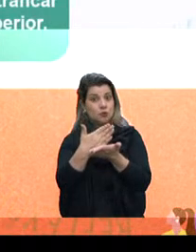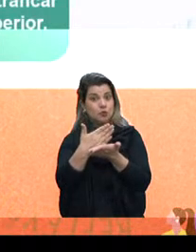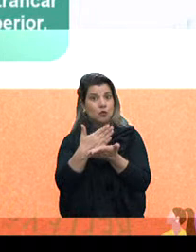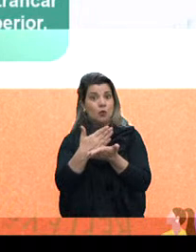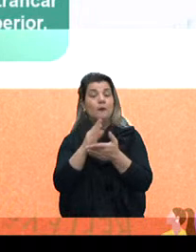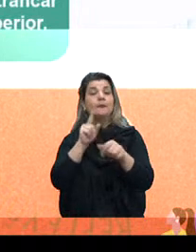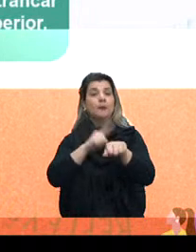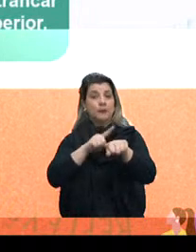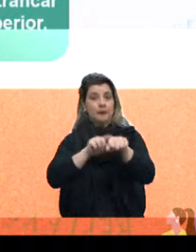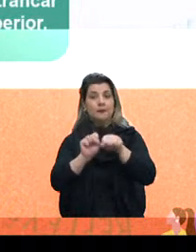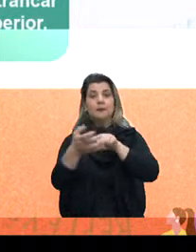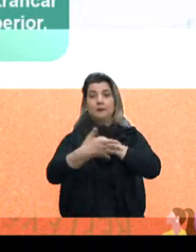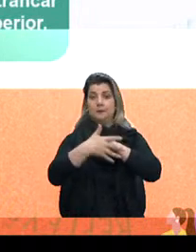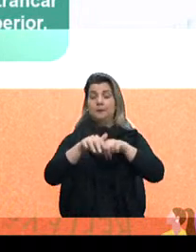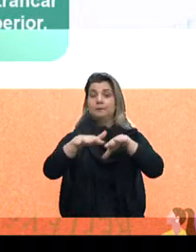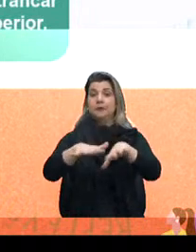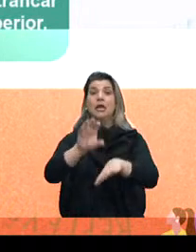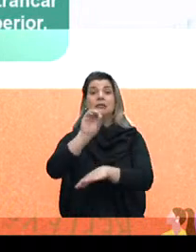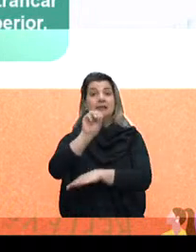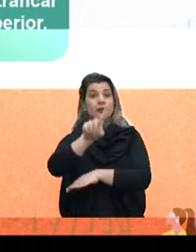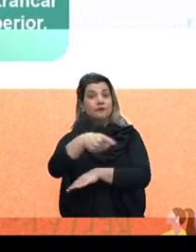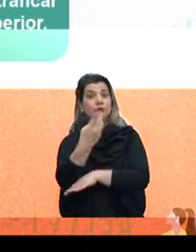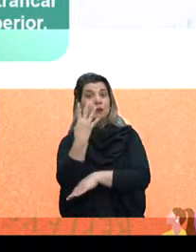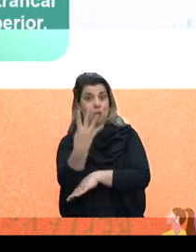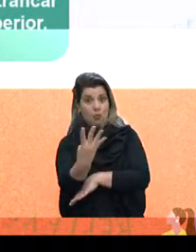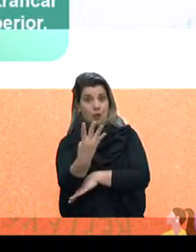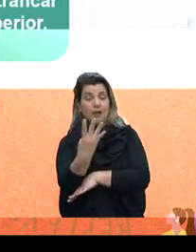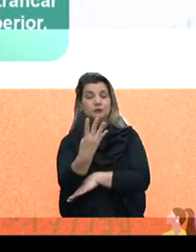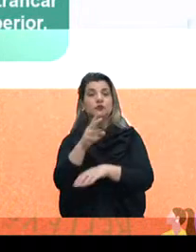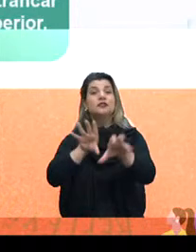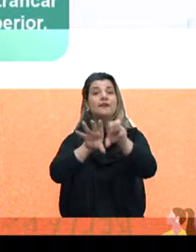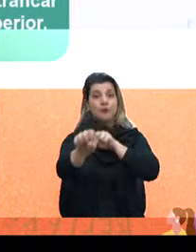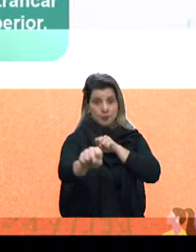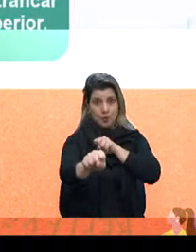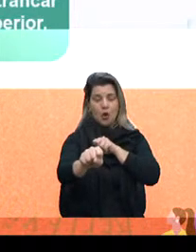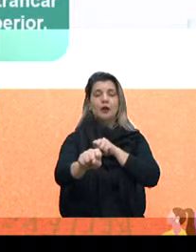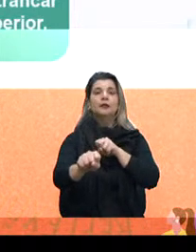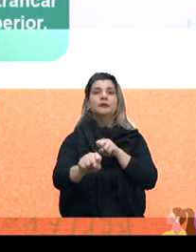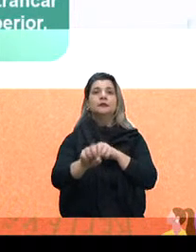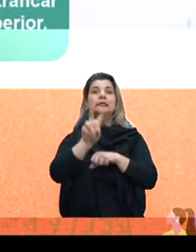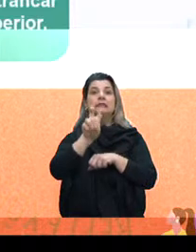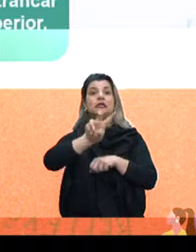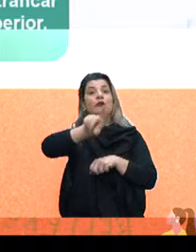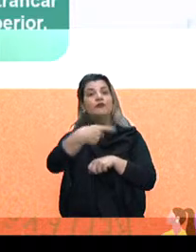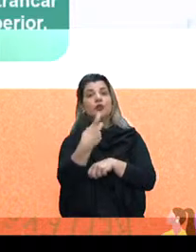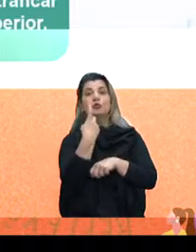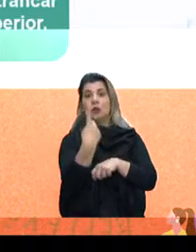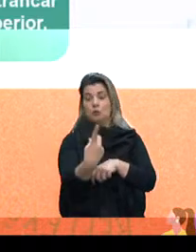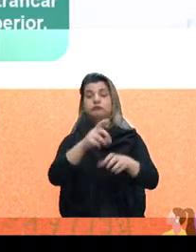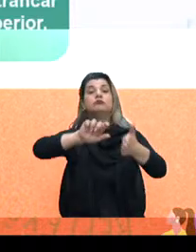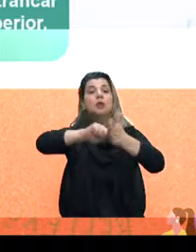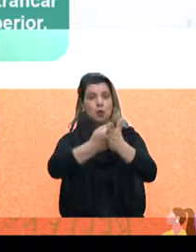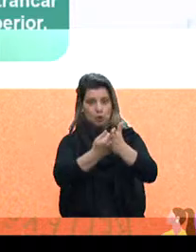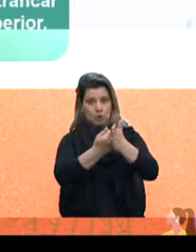formou durante a pandemia. 5,3% cancelou o curso superior, sejam eles cursos presenciais ou cursos remotos.